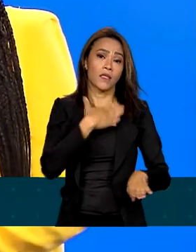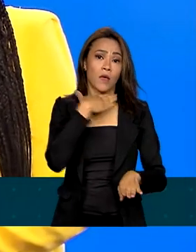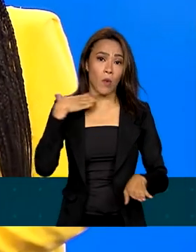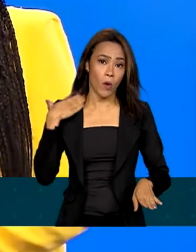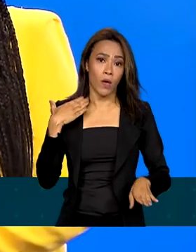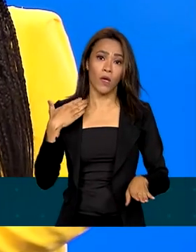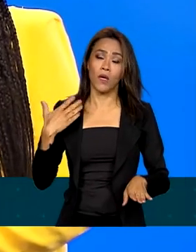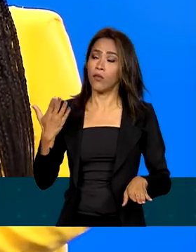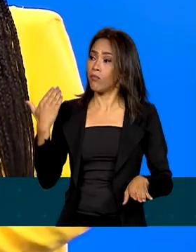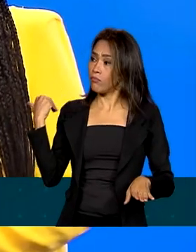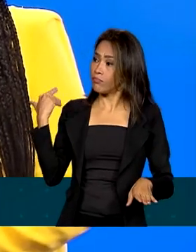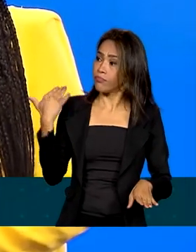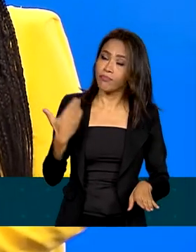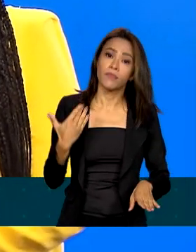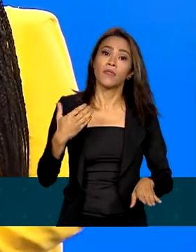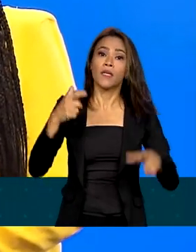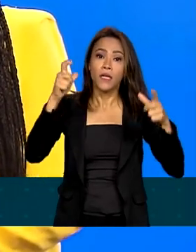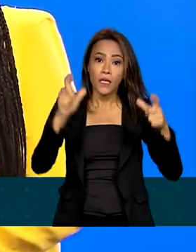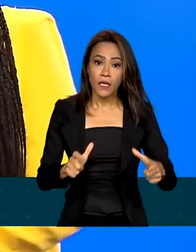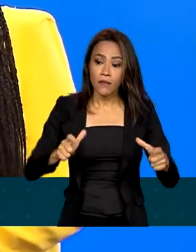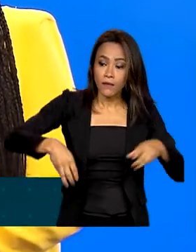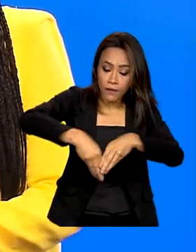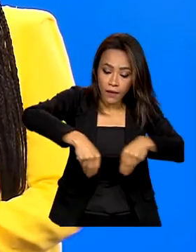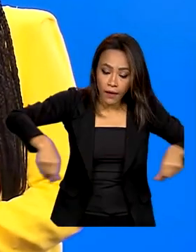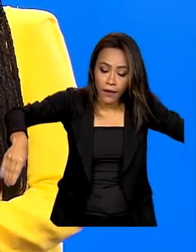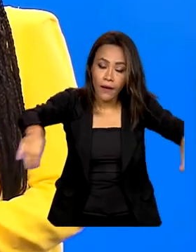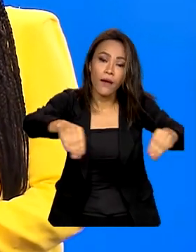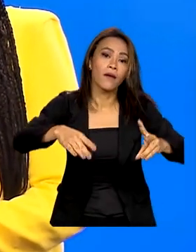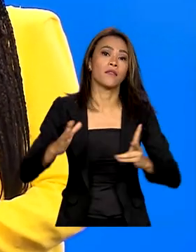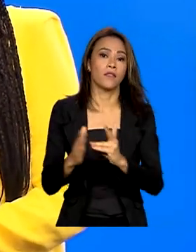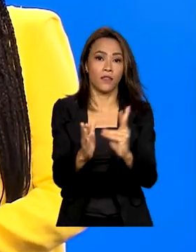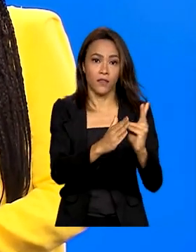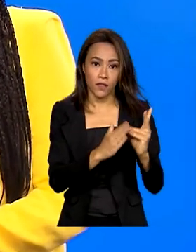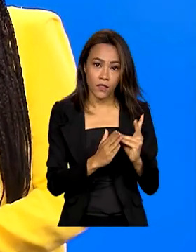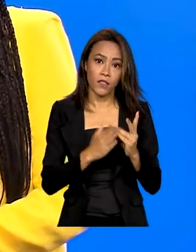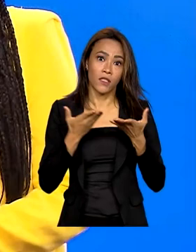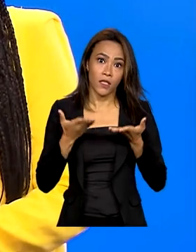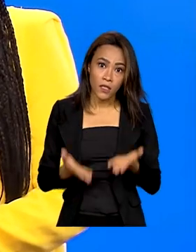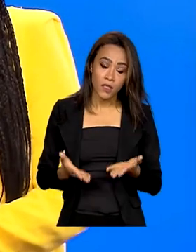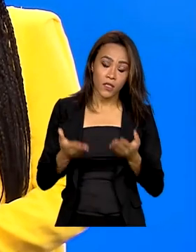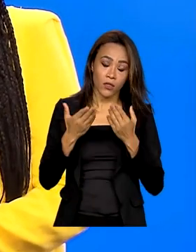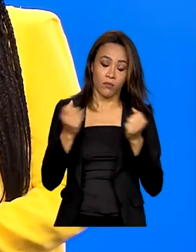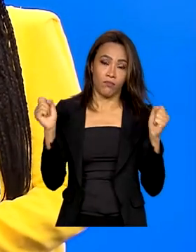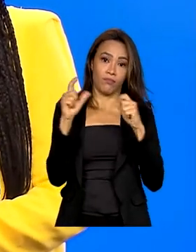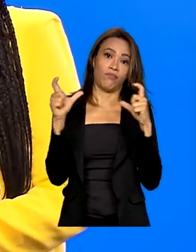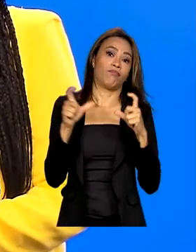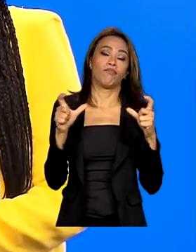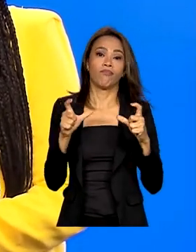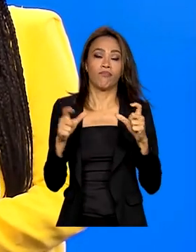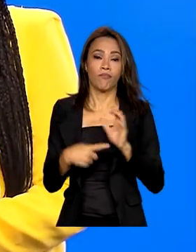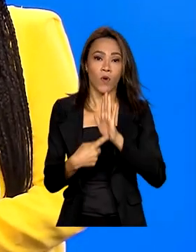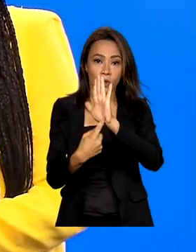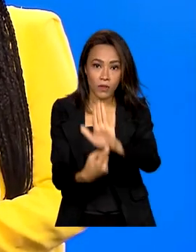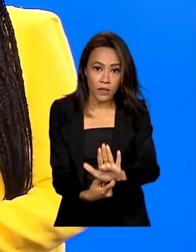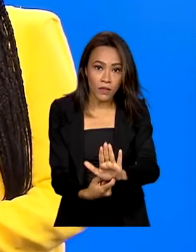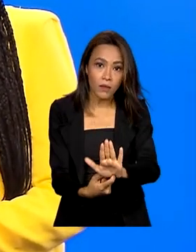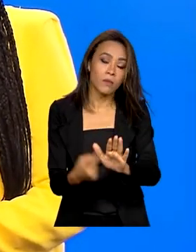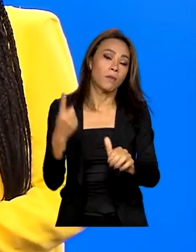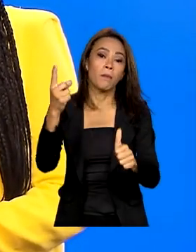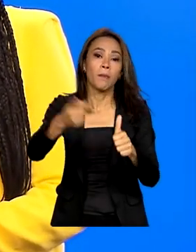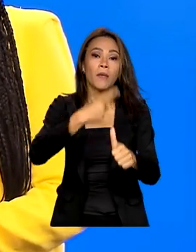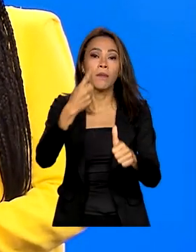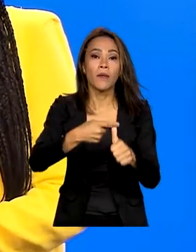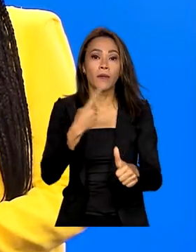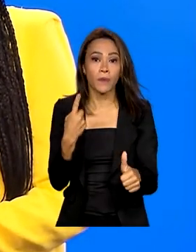anos em áreas indígenas. E isso, portanto, é revelador por si só de uma situação, primeiro,